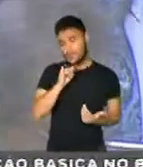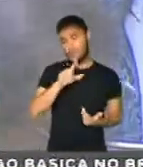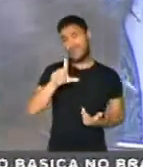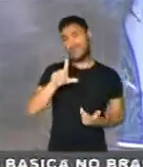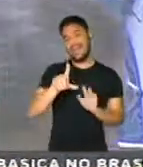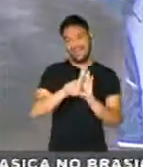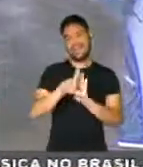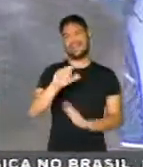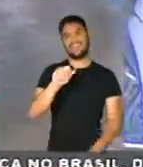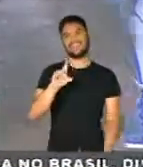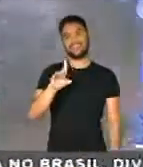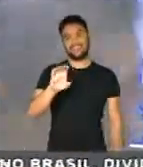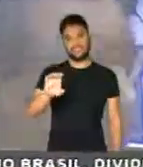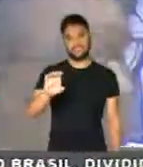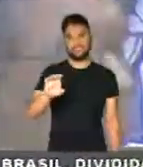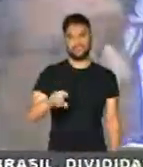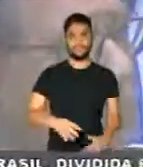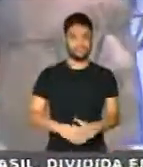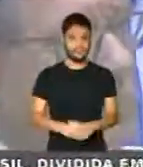Candir.